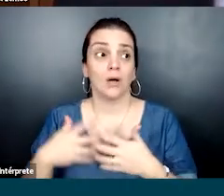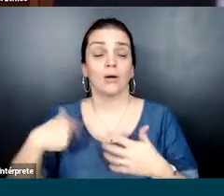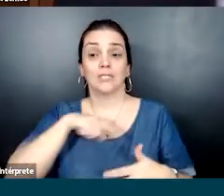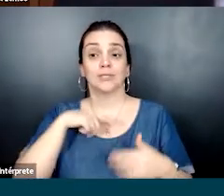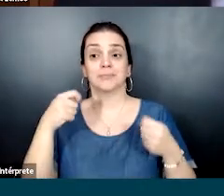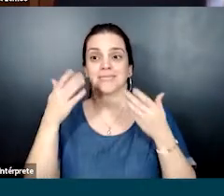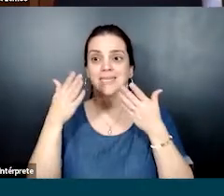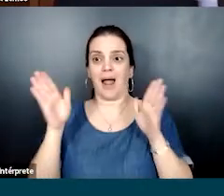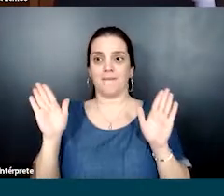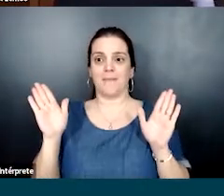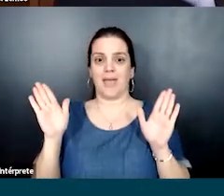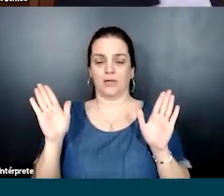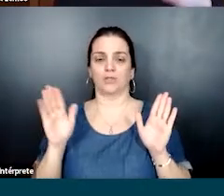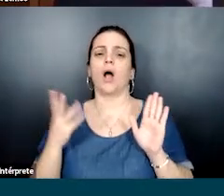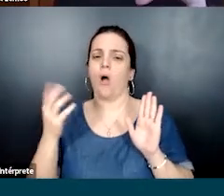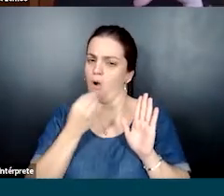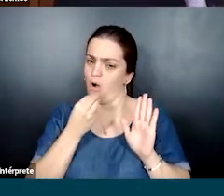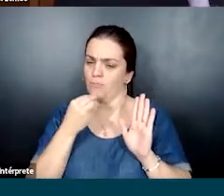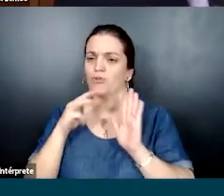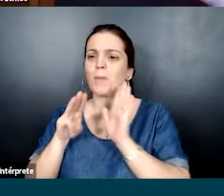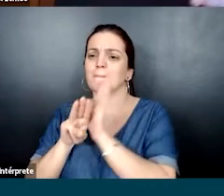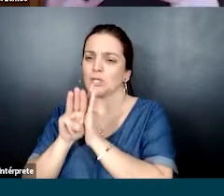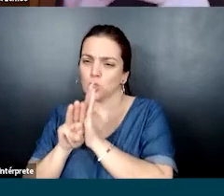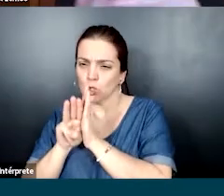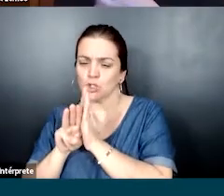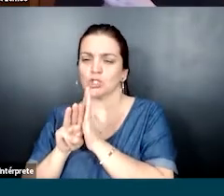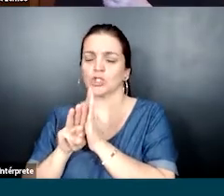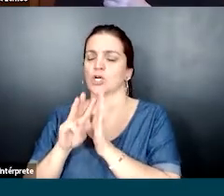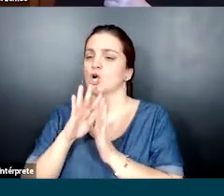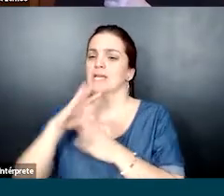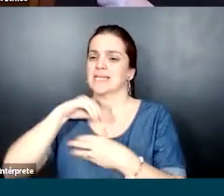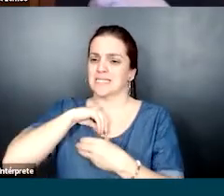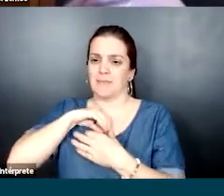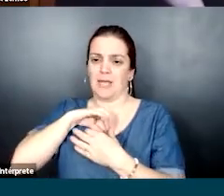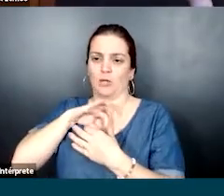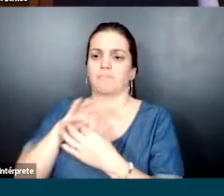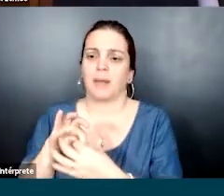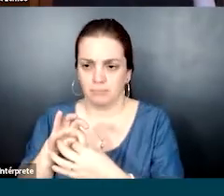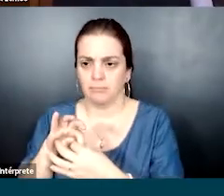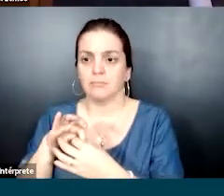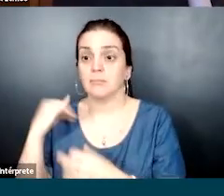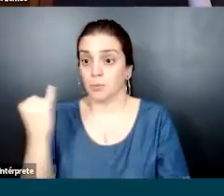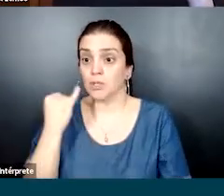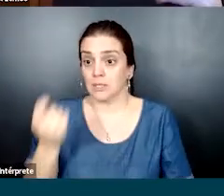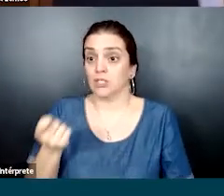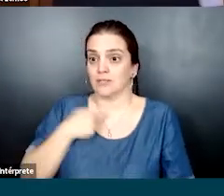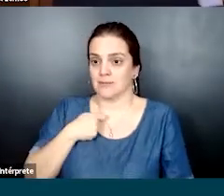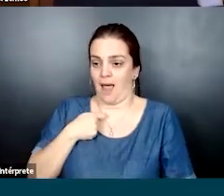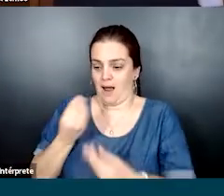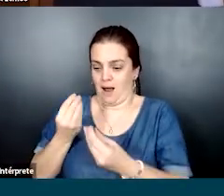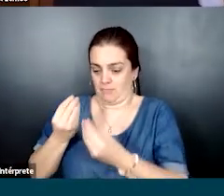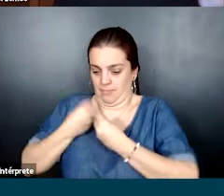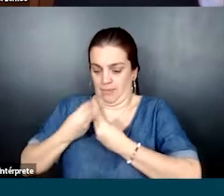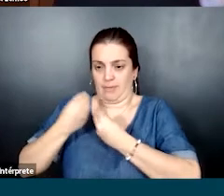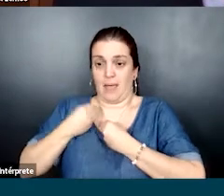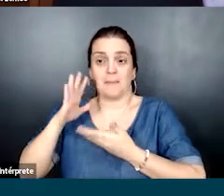a gente estar aberto para isso. O fato é, metodologia e conhecimento estão entrelaçados e é extremamente importante para o